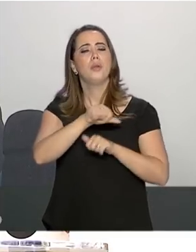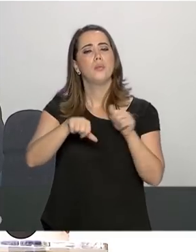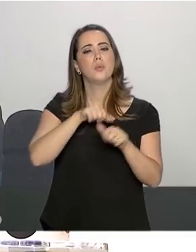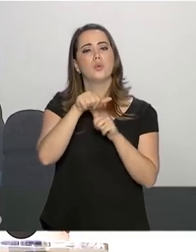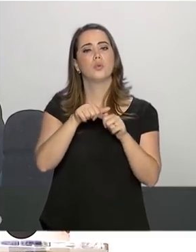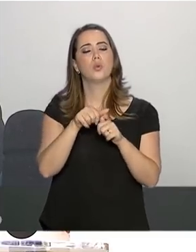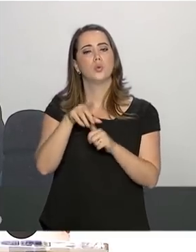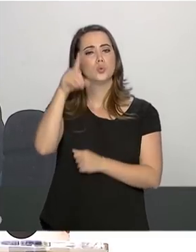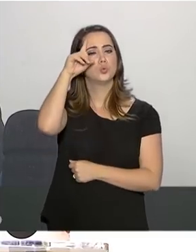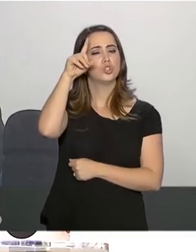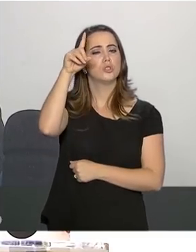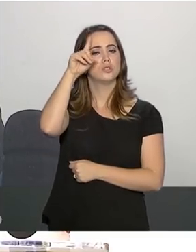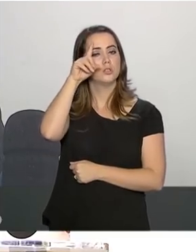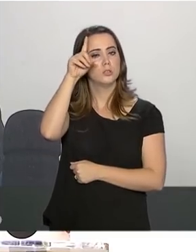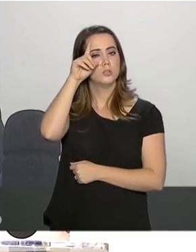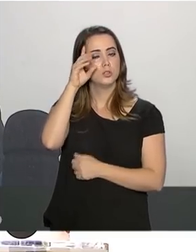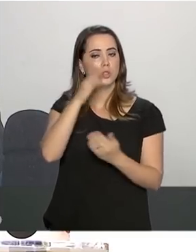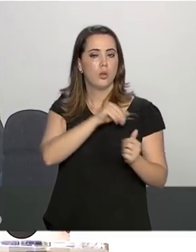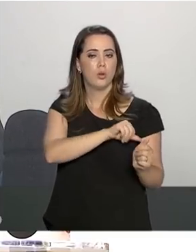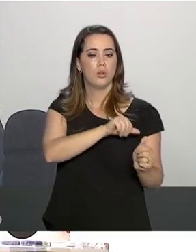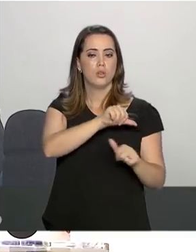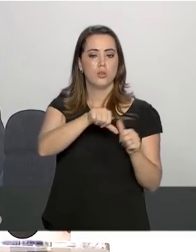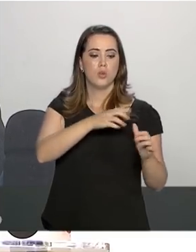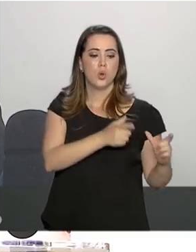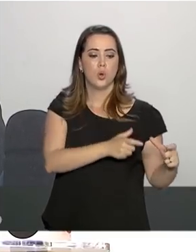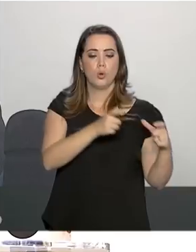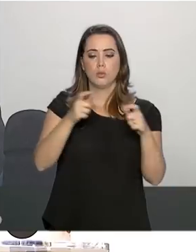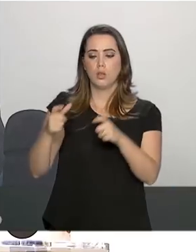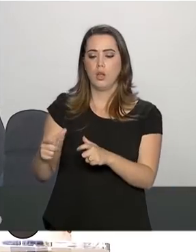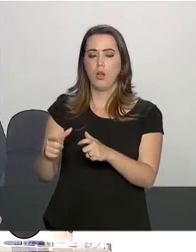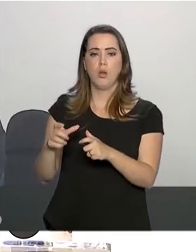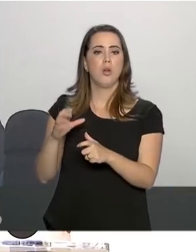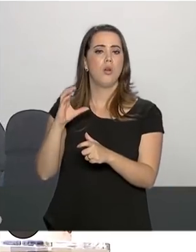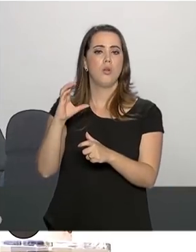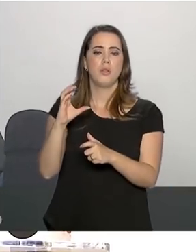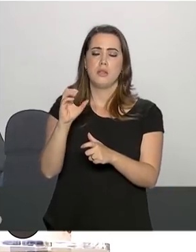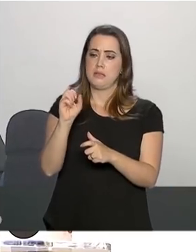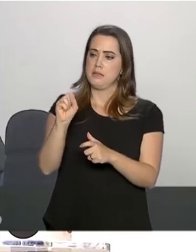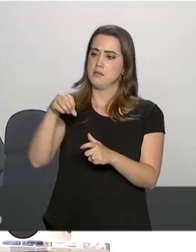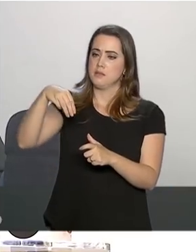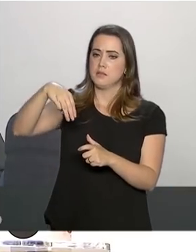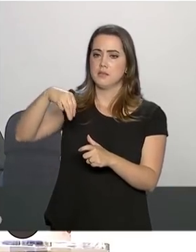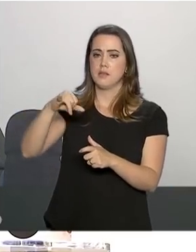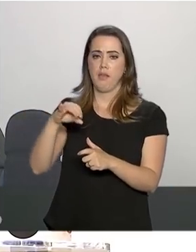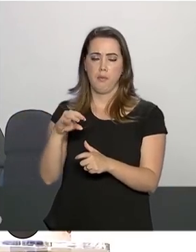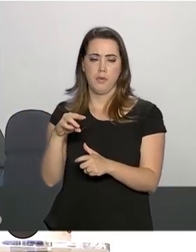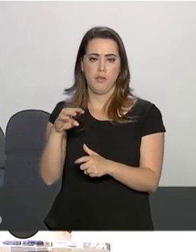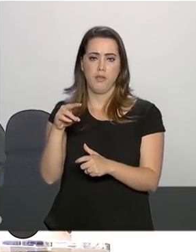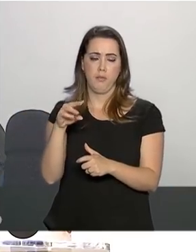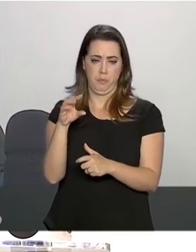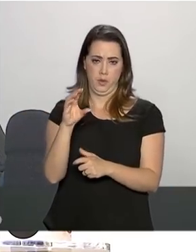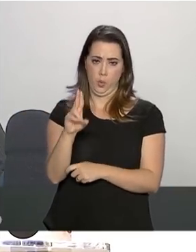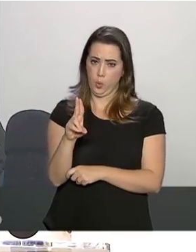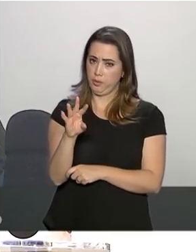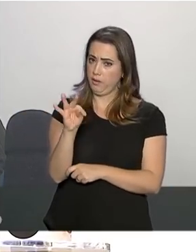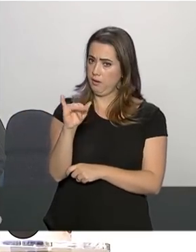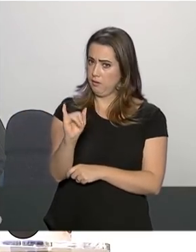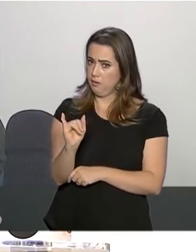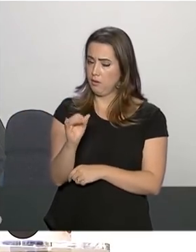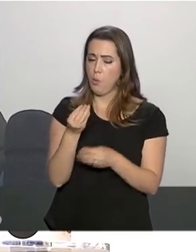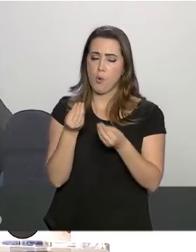rotina dele indo para a semi-intensiva? Nada. Continua a mesma coisa? Nada. O protocolo do hospital advoga que